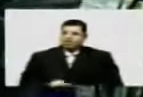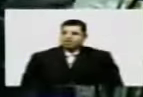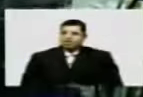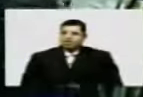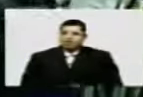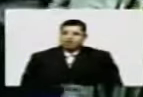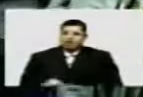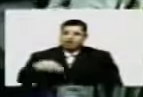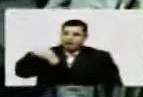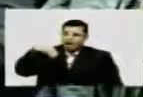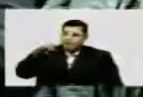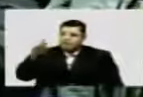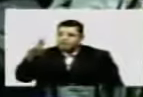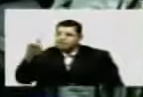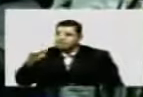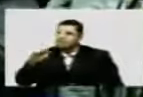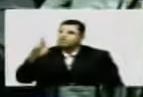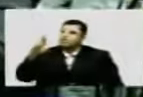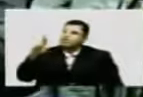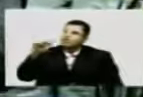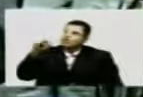Deputado Marcelo Ramos,